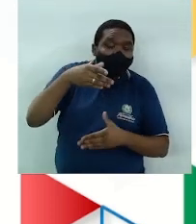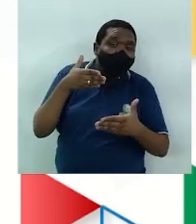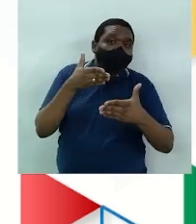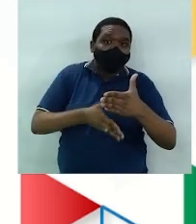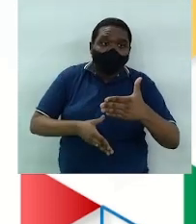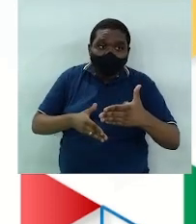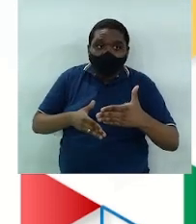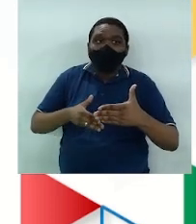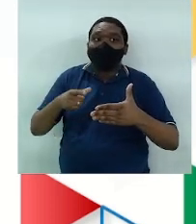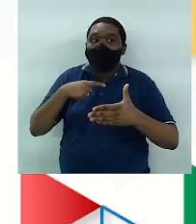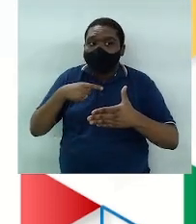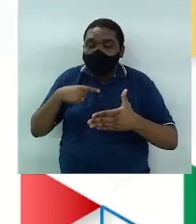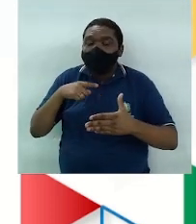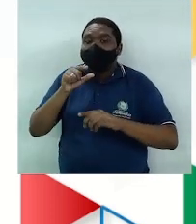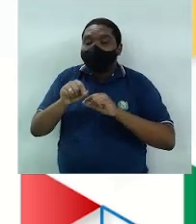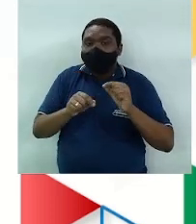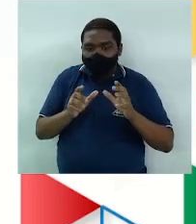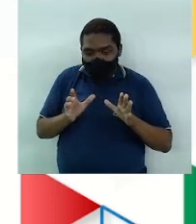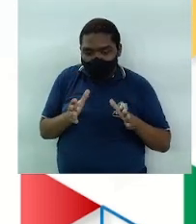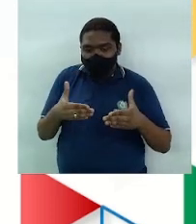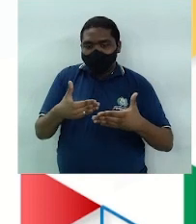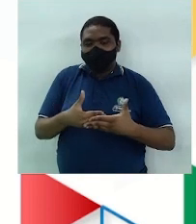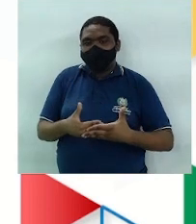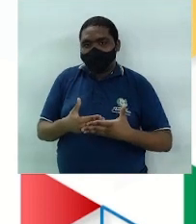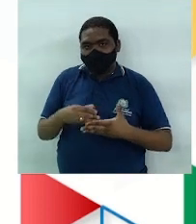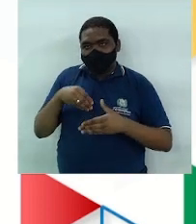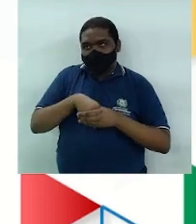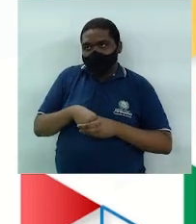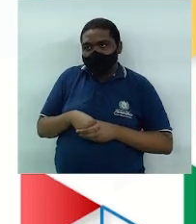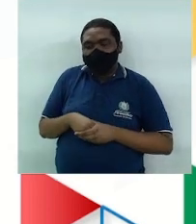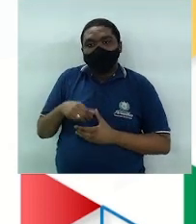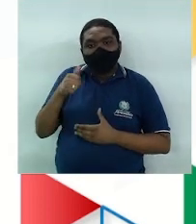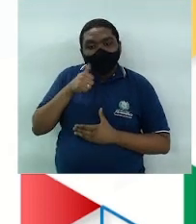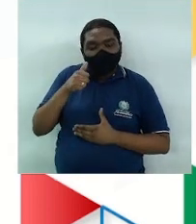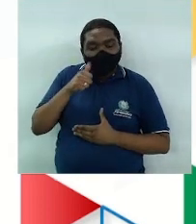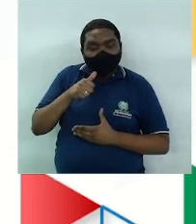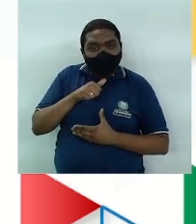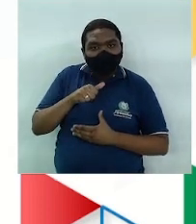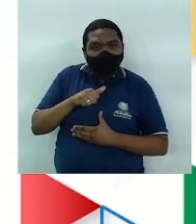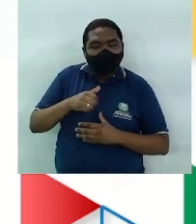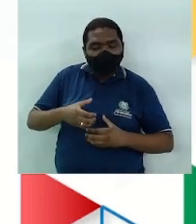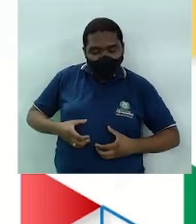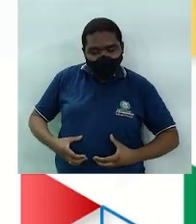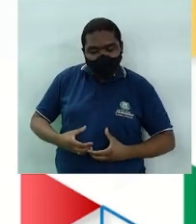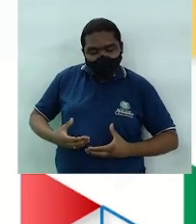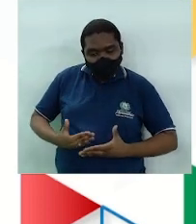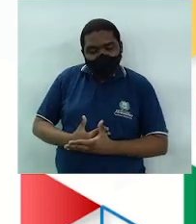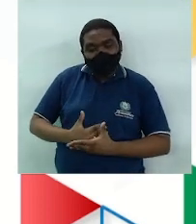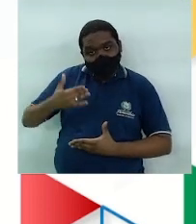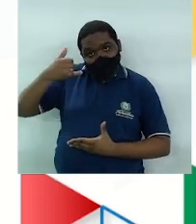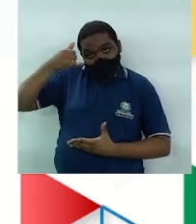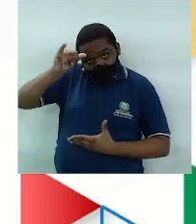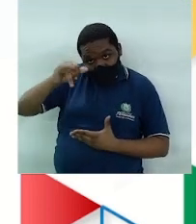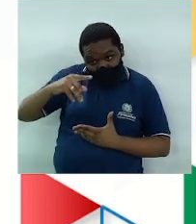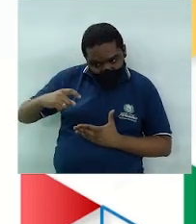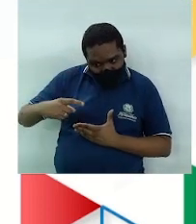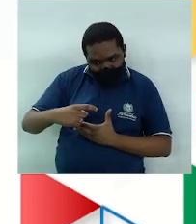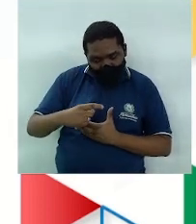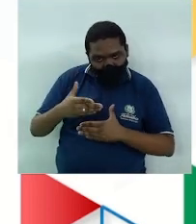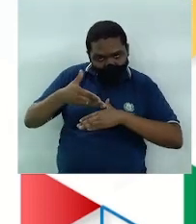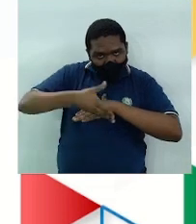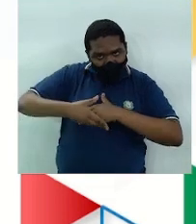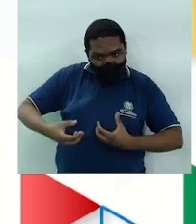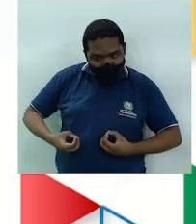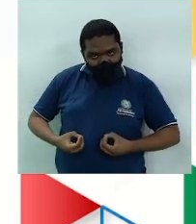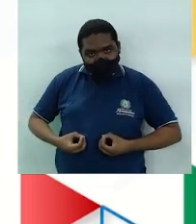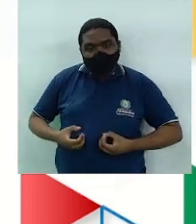um formato de cúpula e é colocado na região do colo do útero para impedir a passagem dos espermatozoides, tá